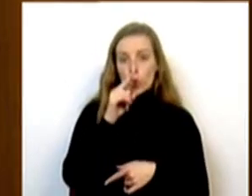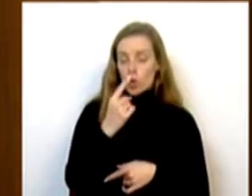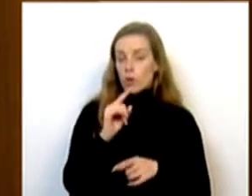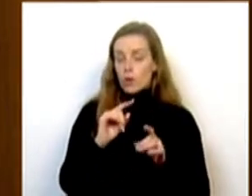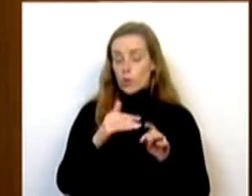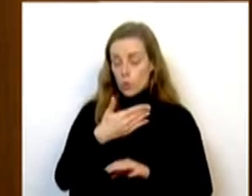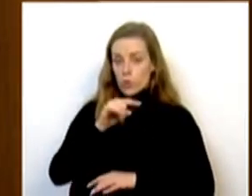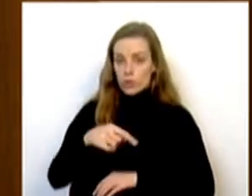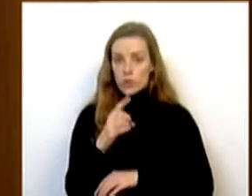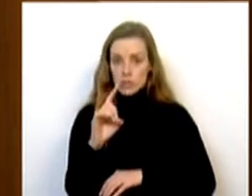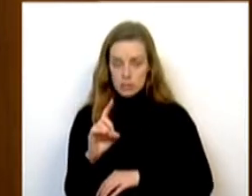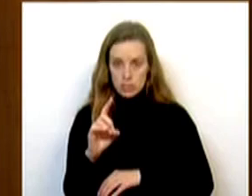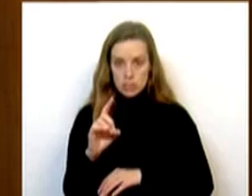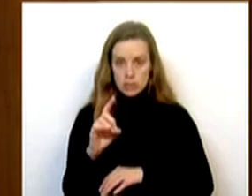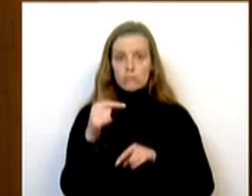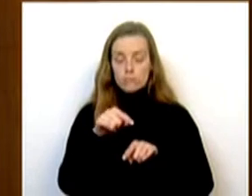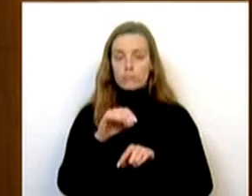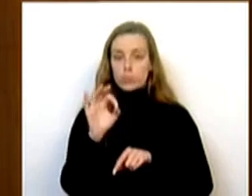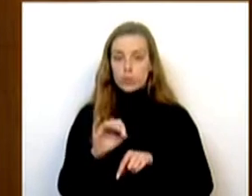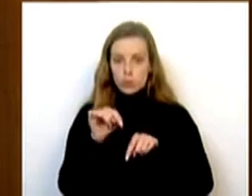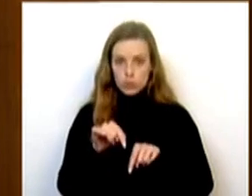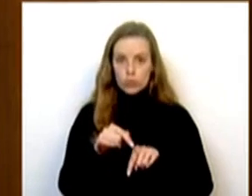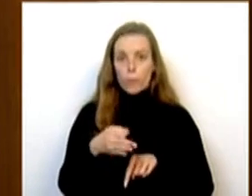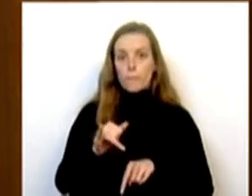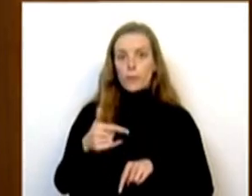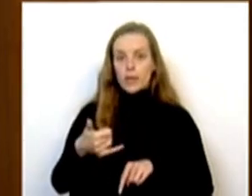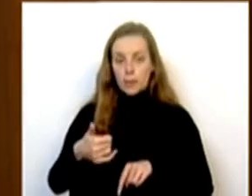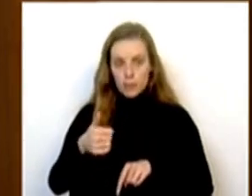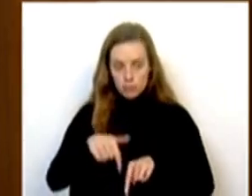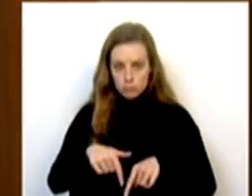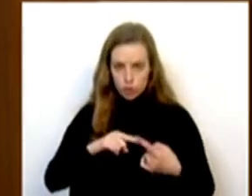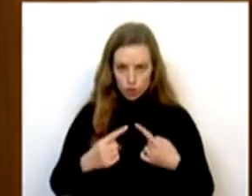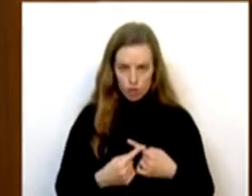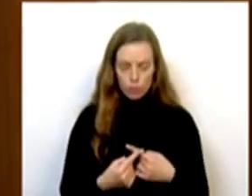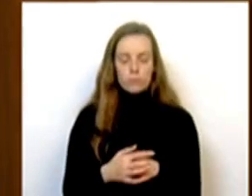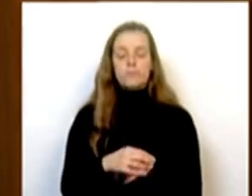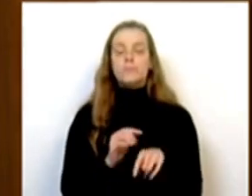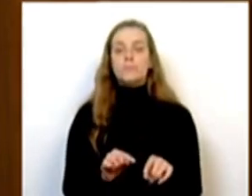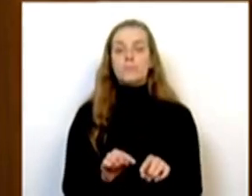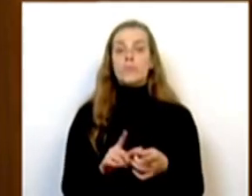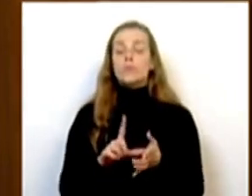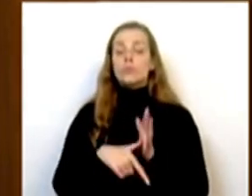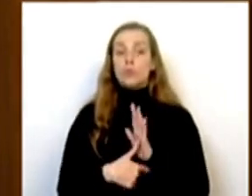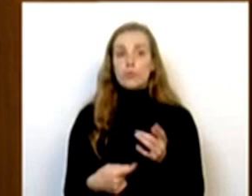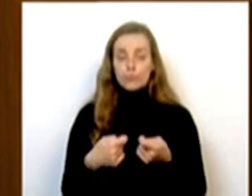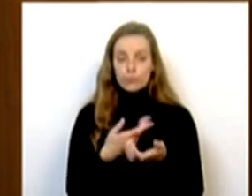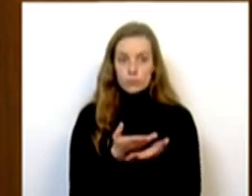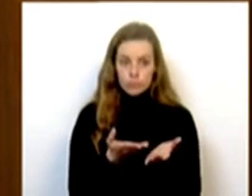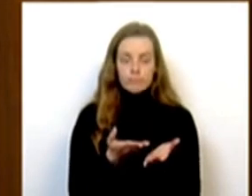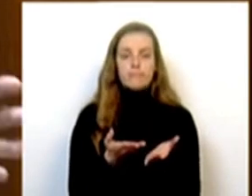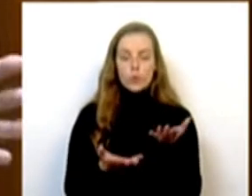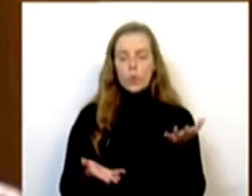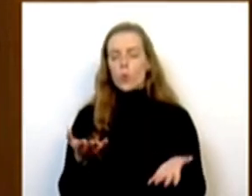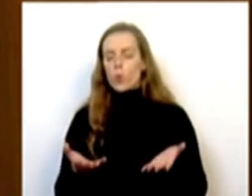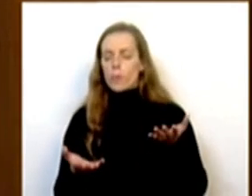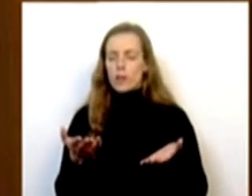% do PIB em despesa de defesa para este ano. Relativamente à questão dos projetos e do balanço que